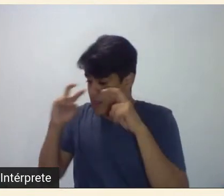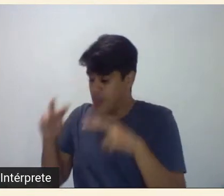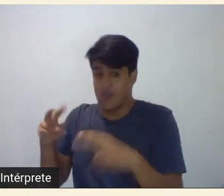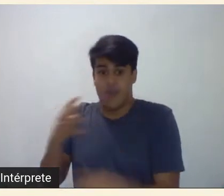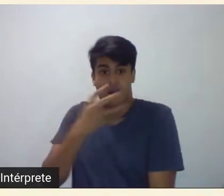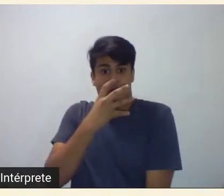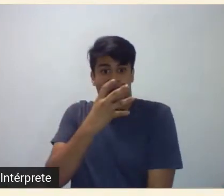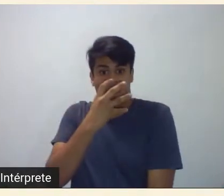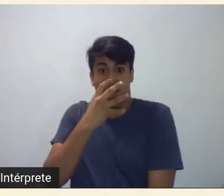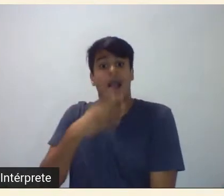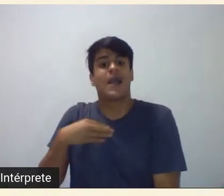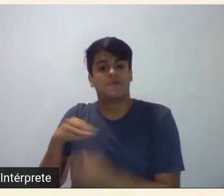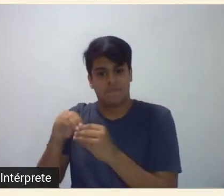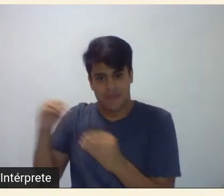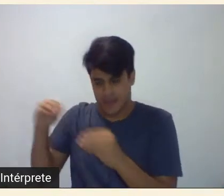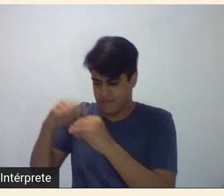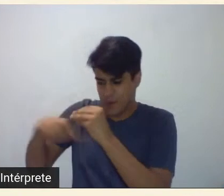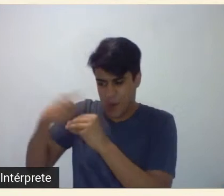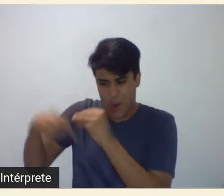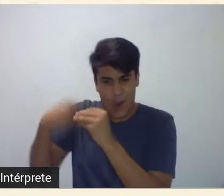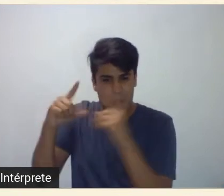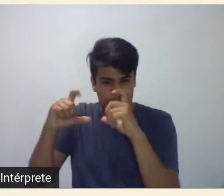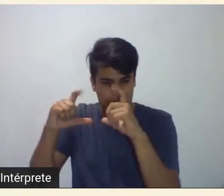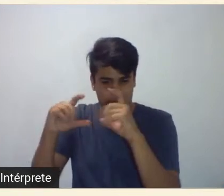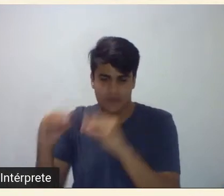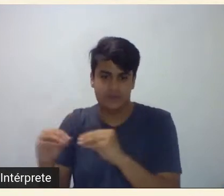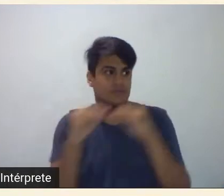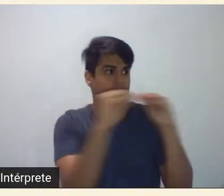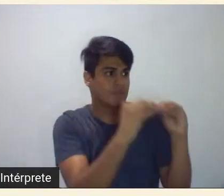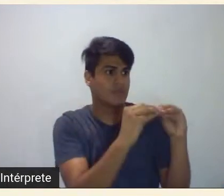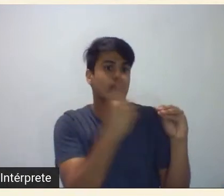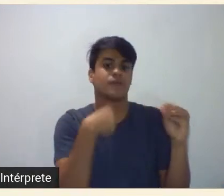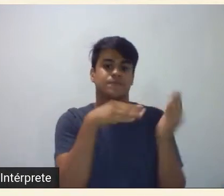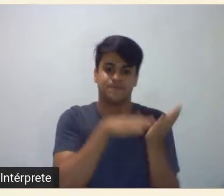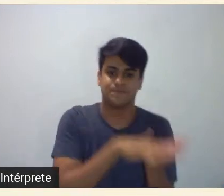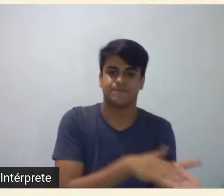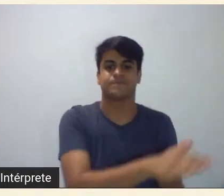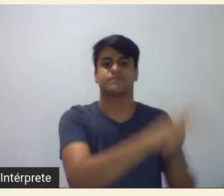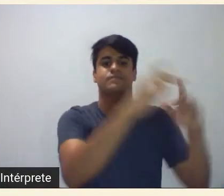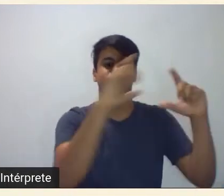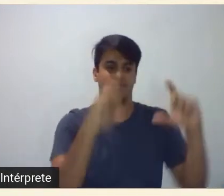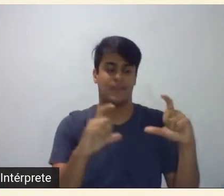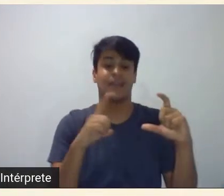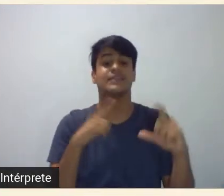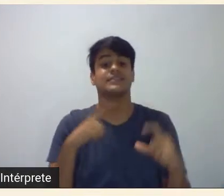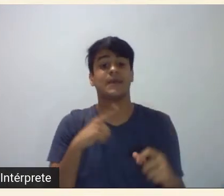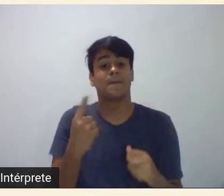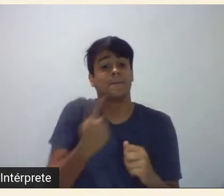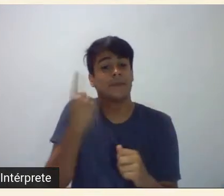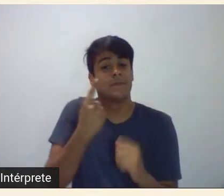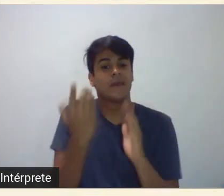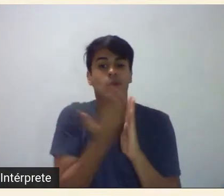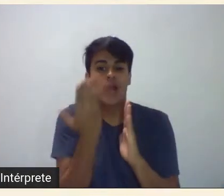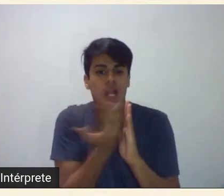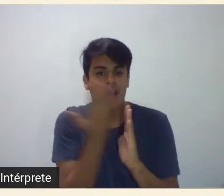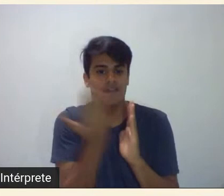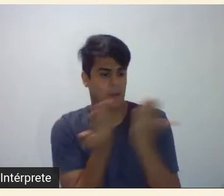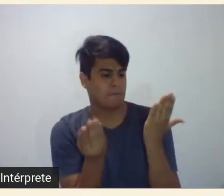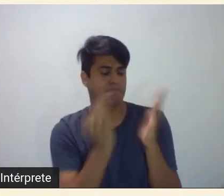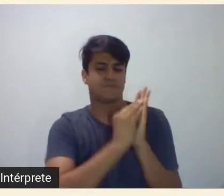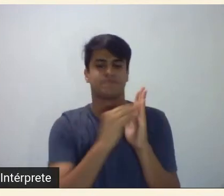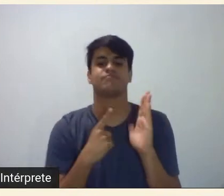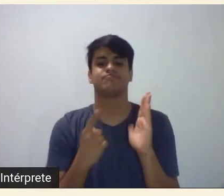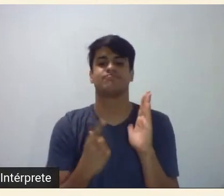revelar e obtia as fotos que pela primeira vez saíram no meu livro sobre o Bless Andrade e comecei a encontrar tanto